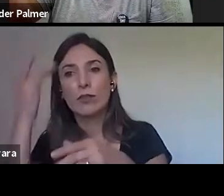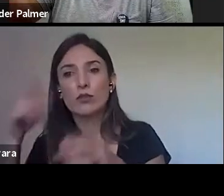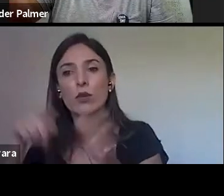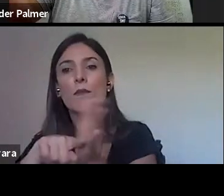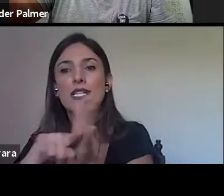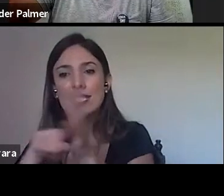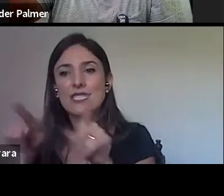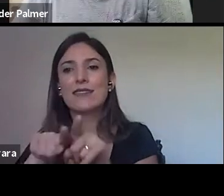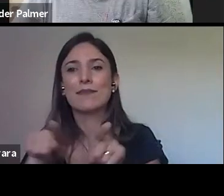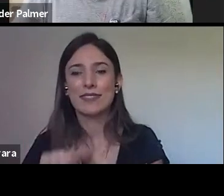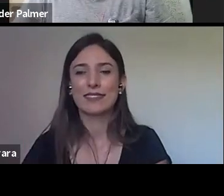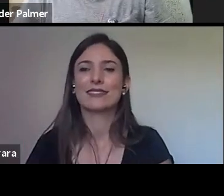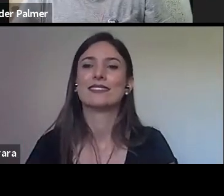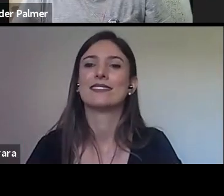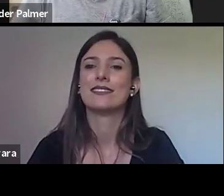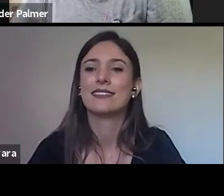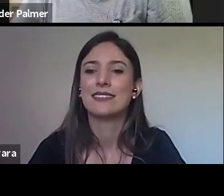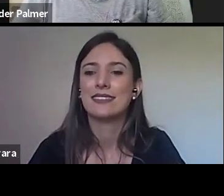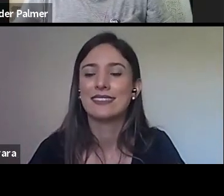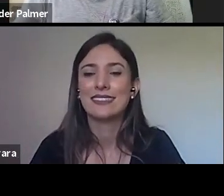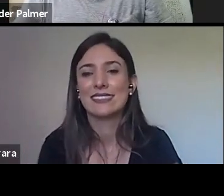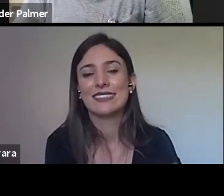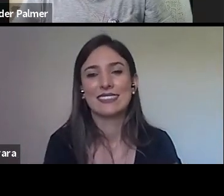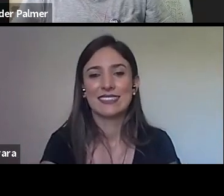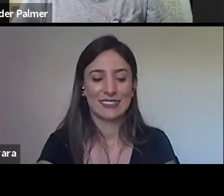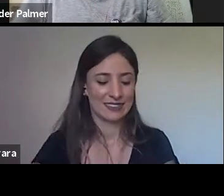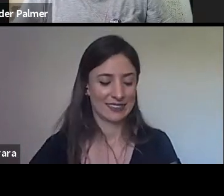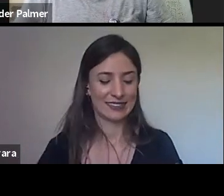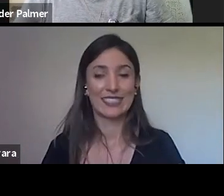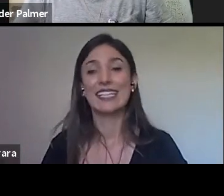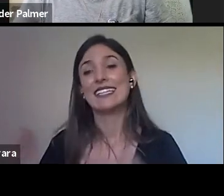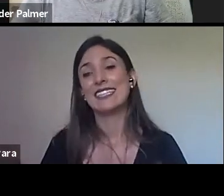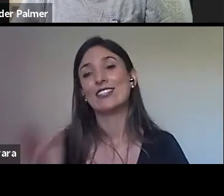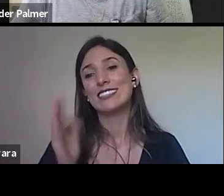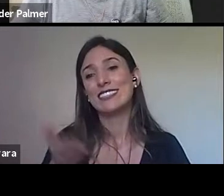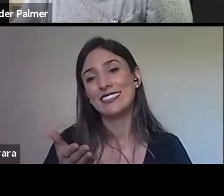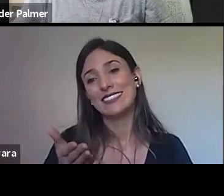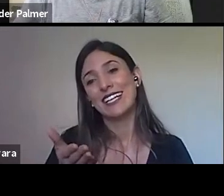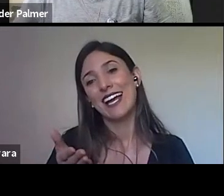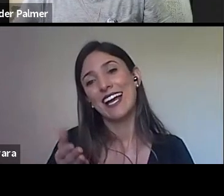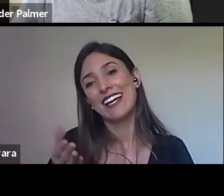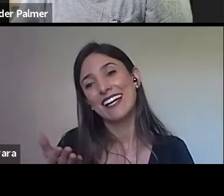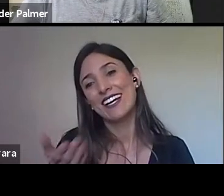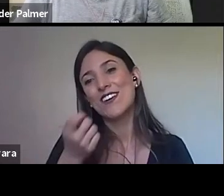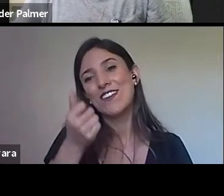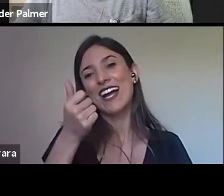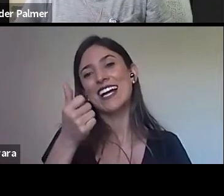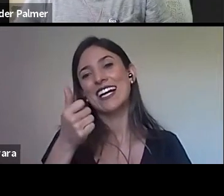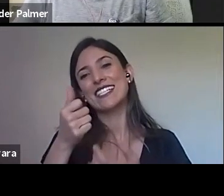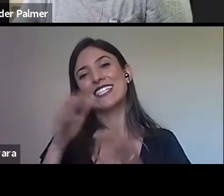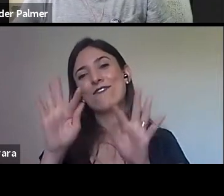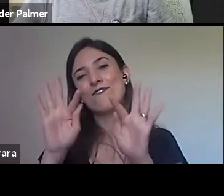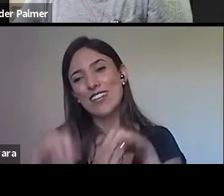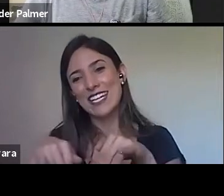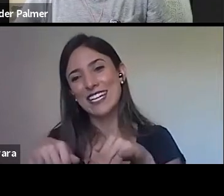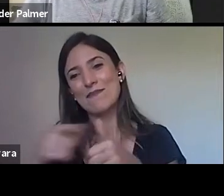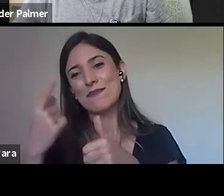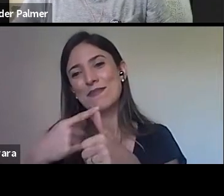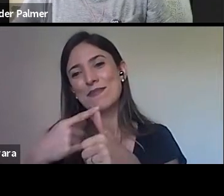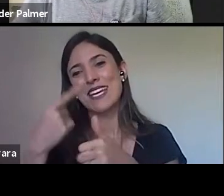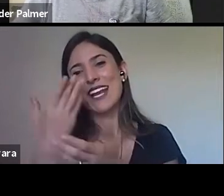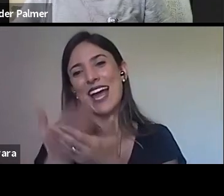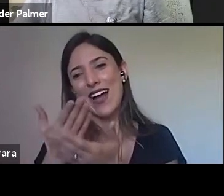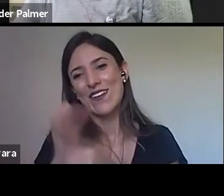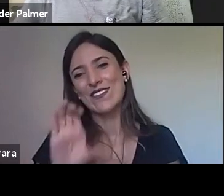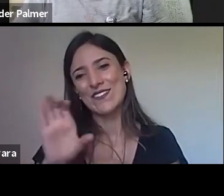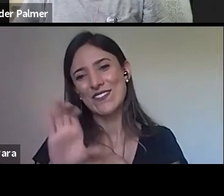Então, Ana, nós estamos aqui caminhando para a nossa finalização da nossa primeira aula desse curso, são 10h22, temos aí